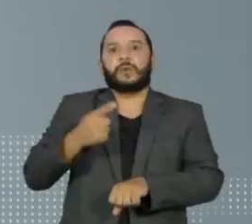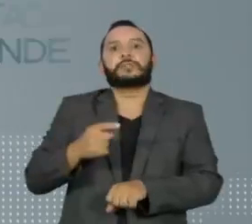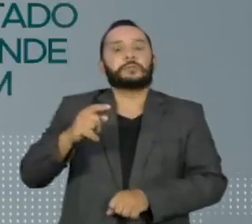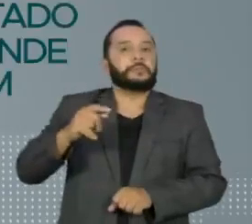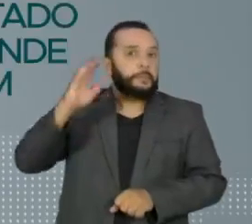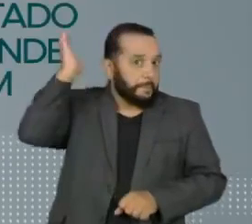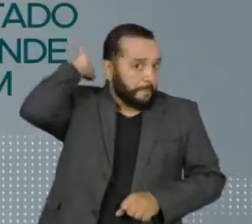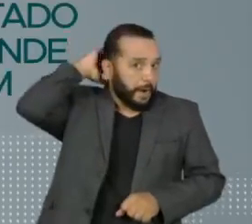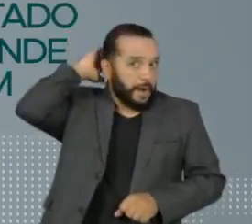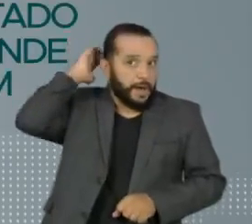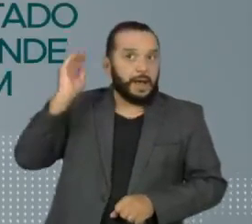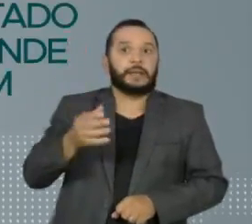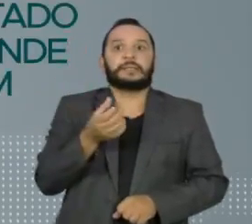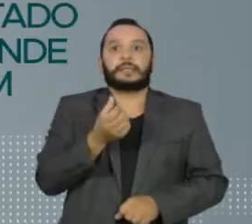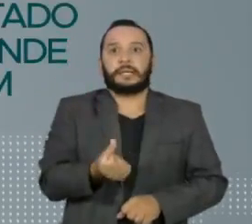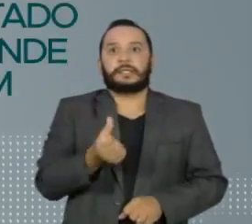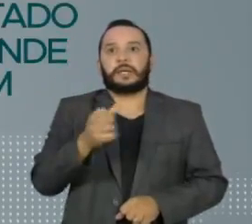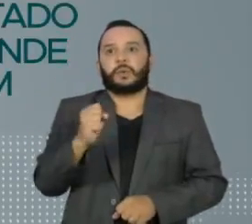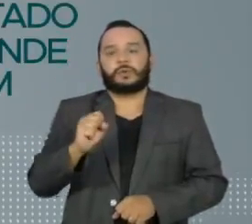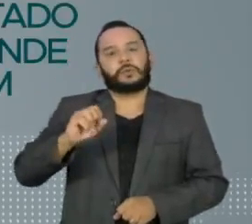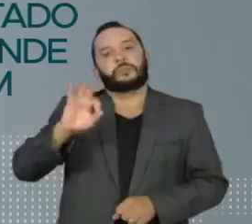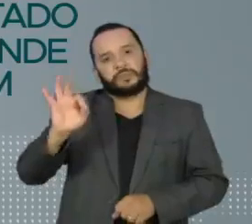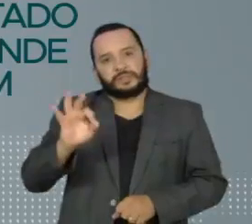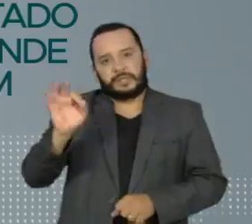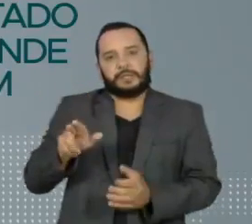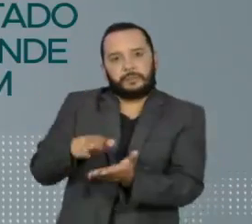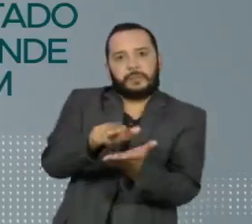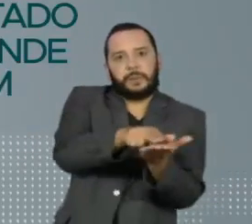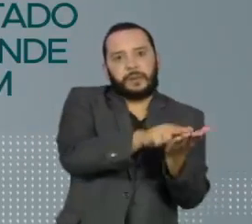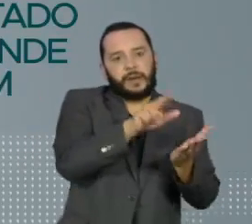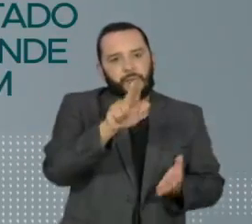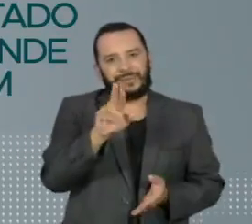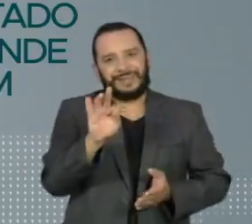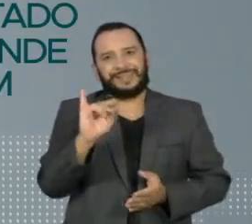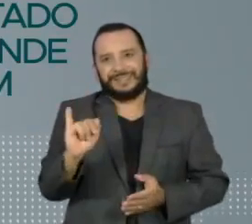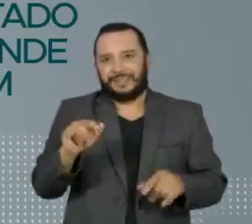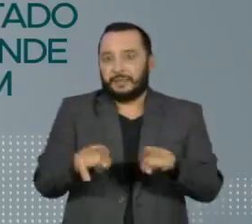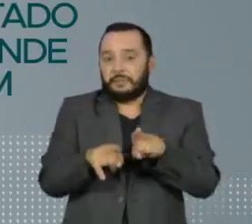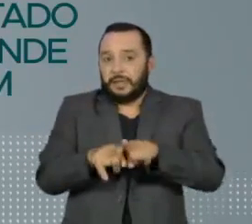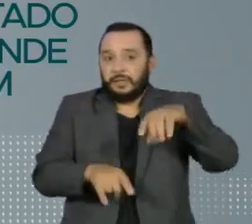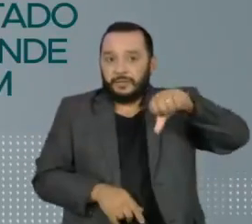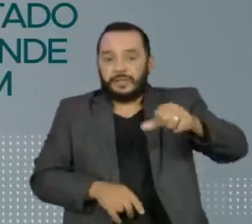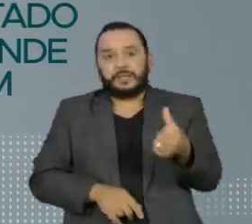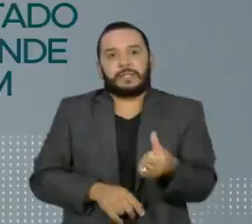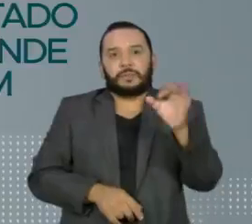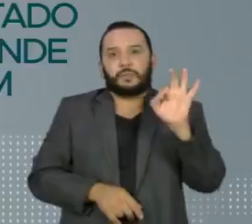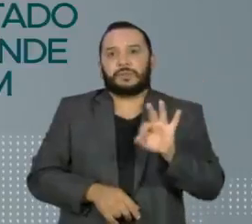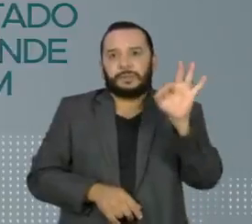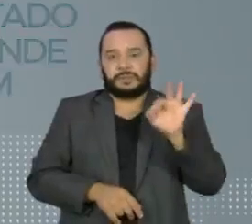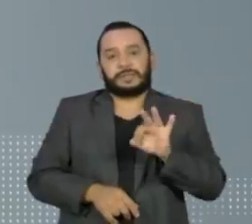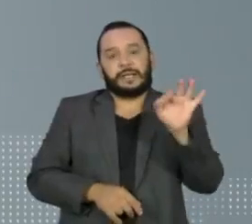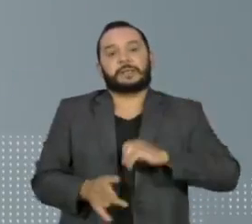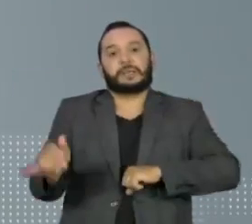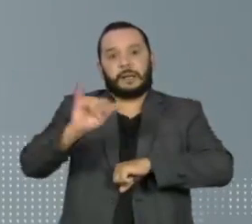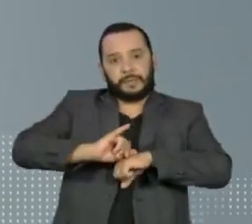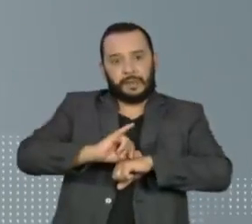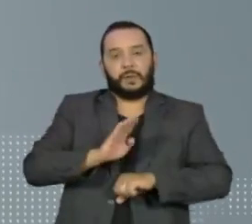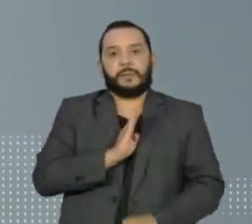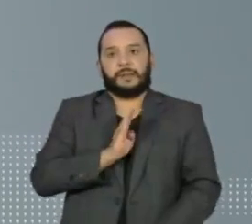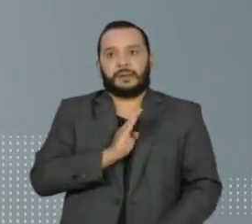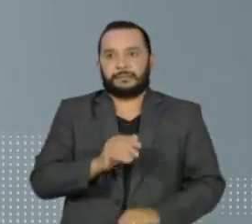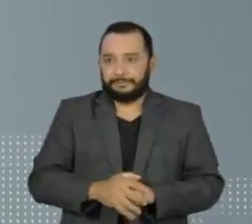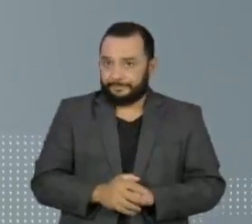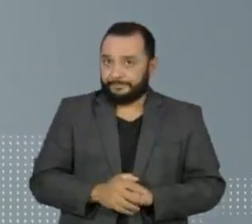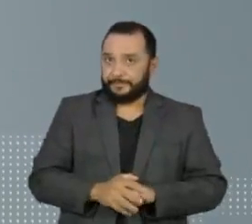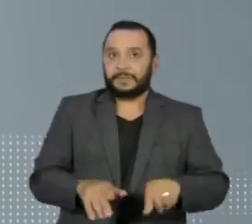no Pará, com 68% das UTIs ocupadas no estado e 96% na Grande Belém. O